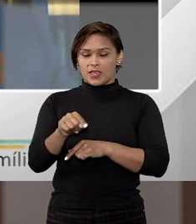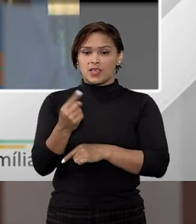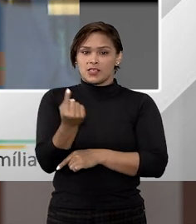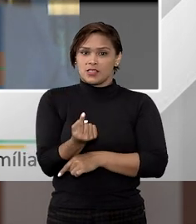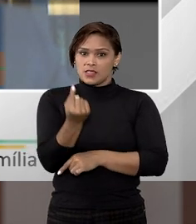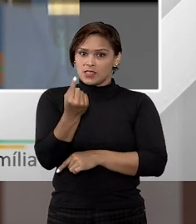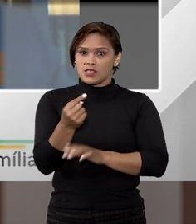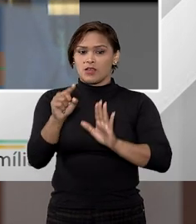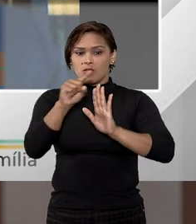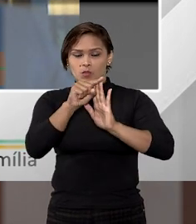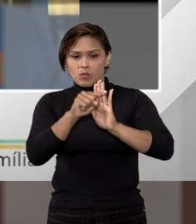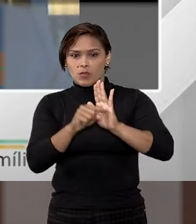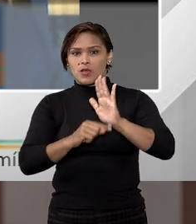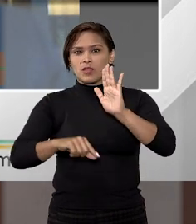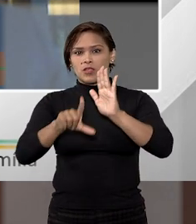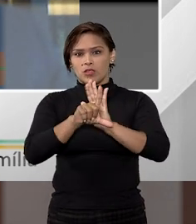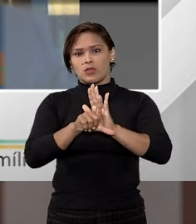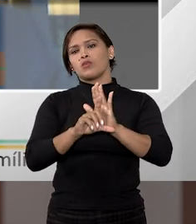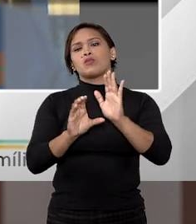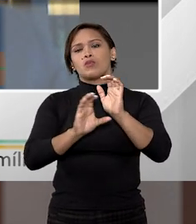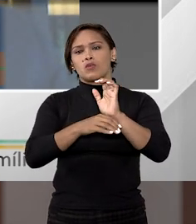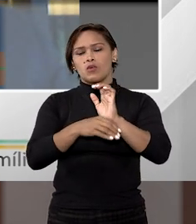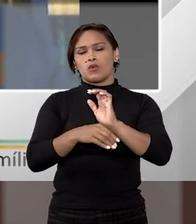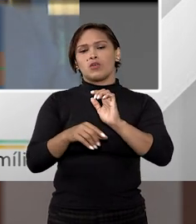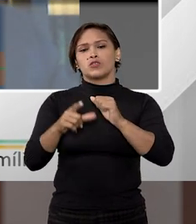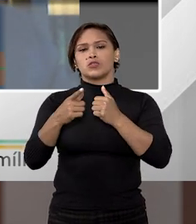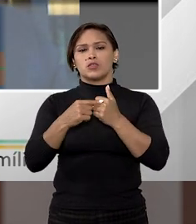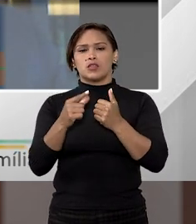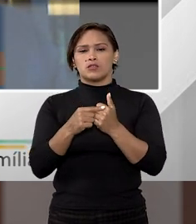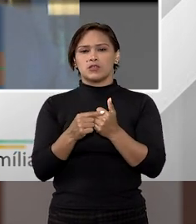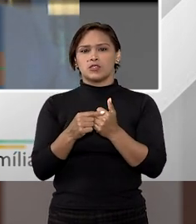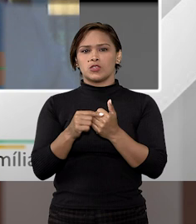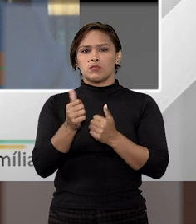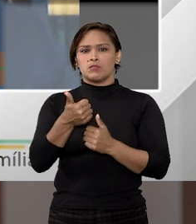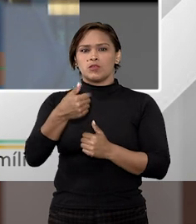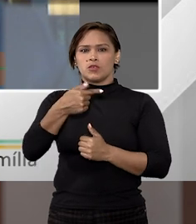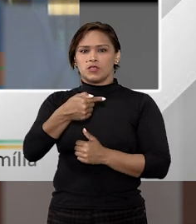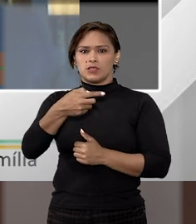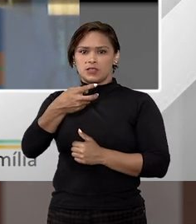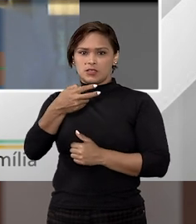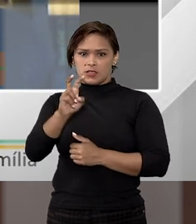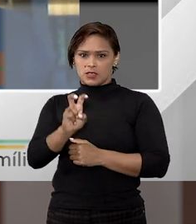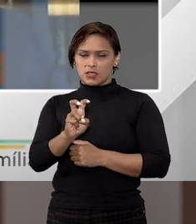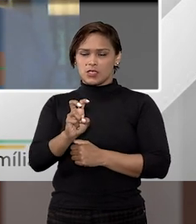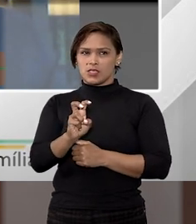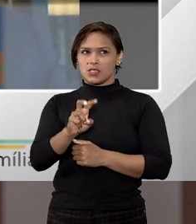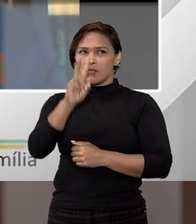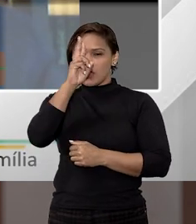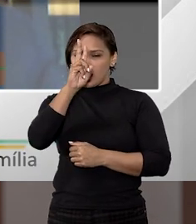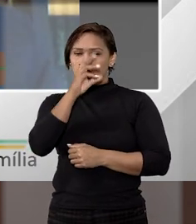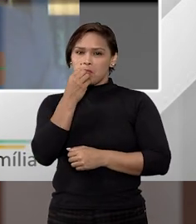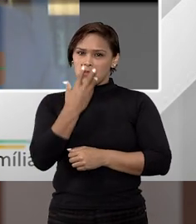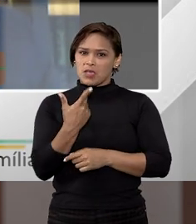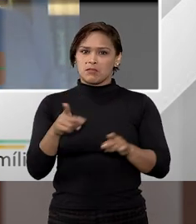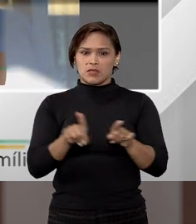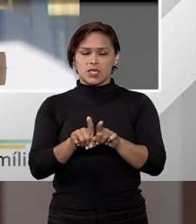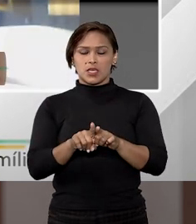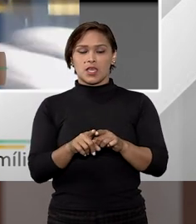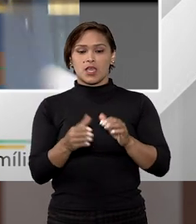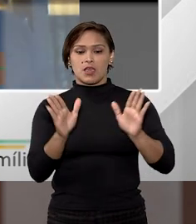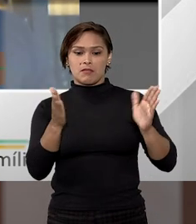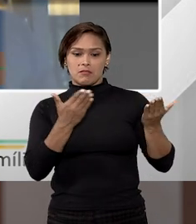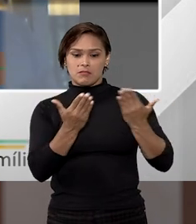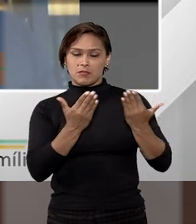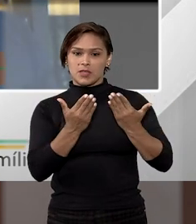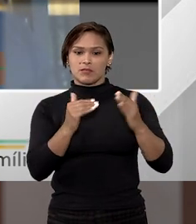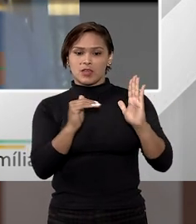é uma disposição prevista no Código Civil, lá no artigo 1715, se eu não estou enganado, que prevê que